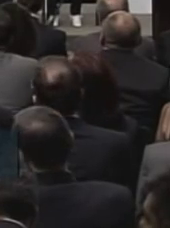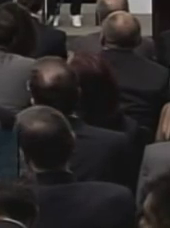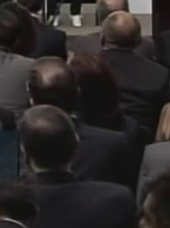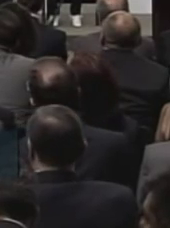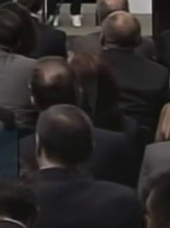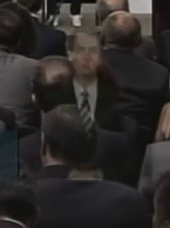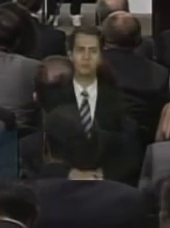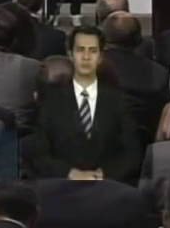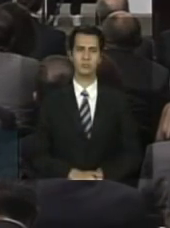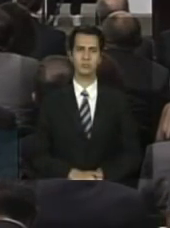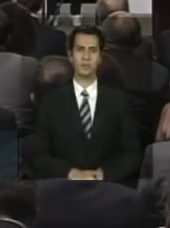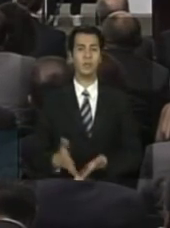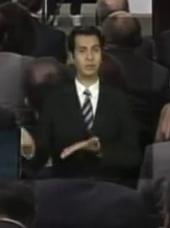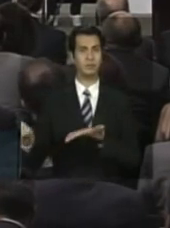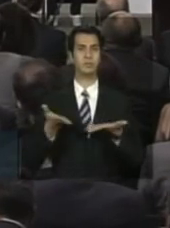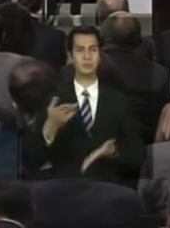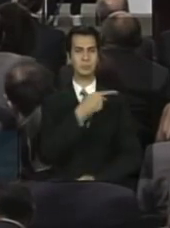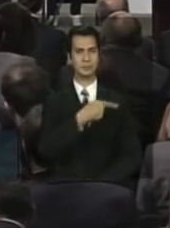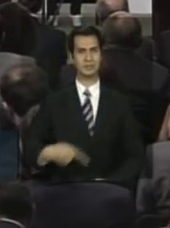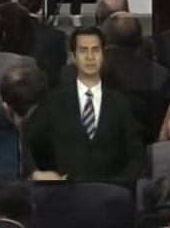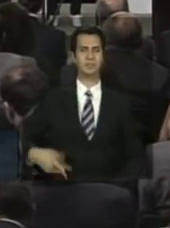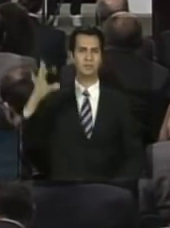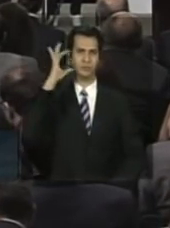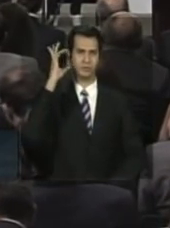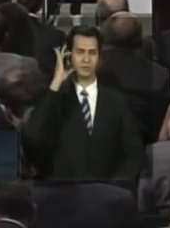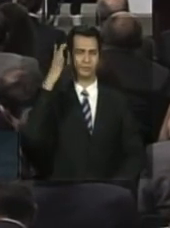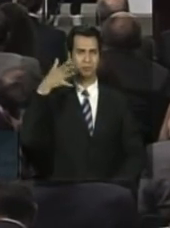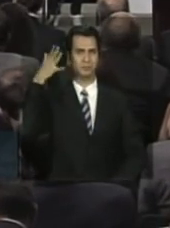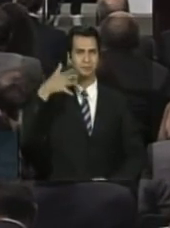Com a palavra a senhora presidenta da República.